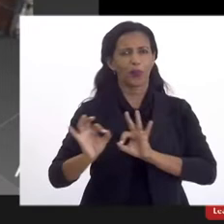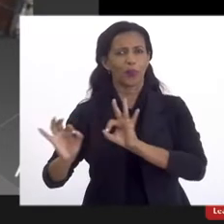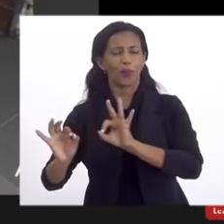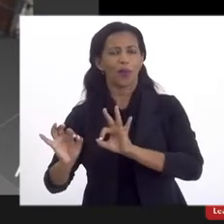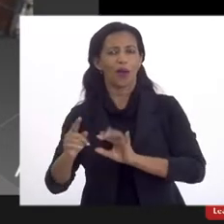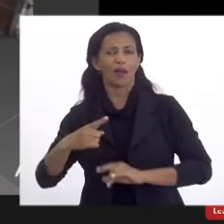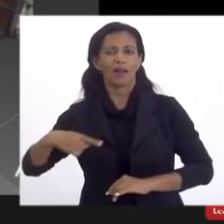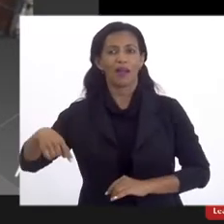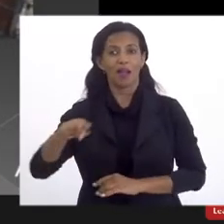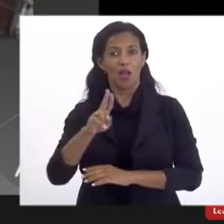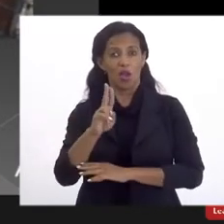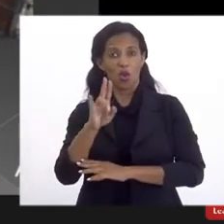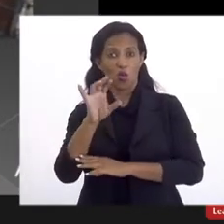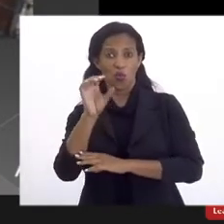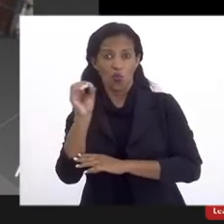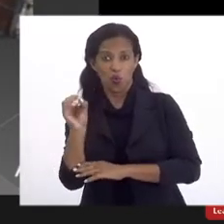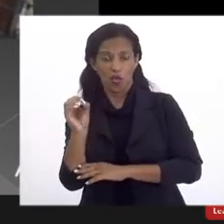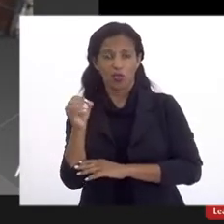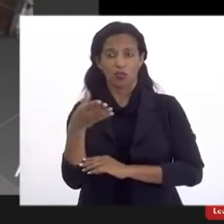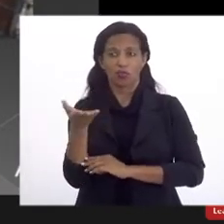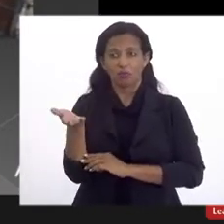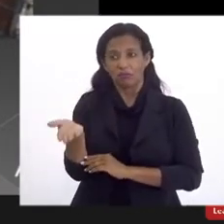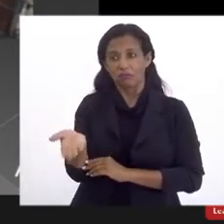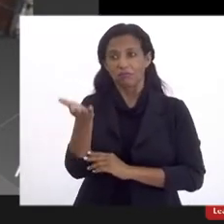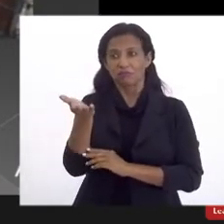a UESO, ela foi, então,